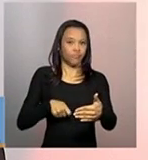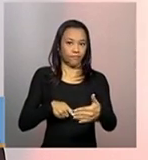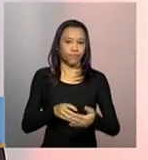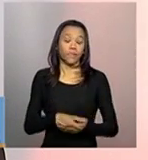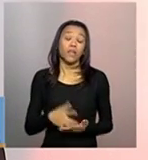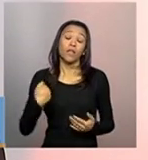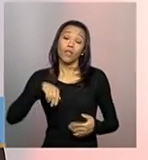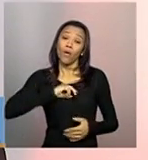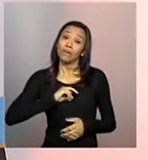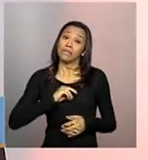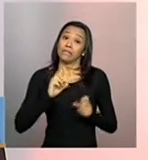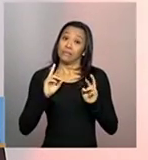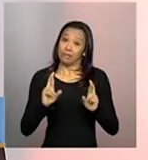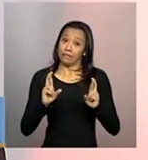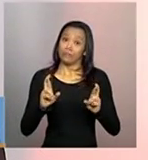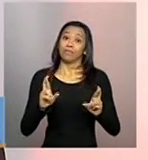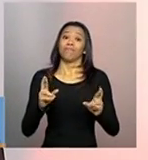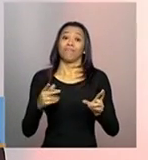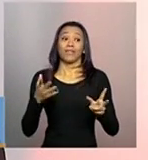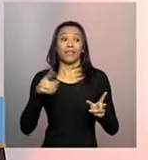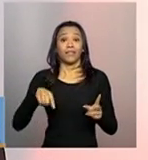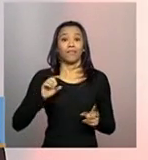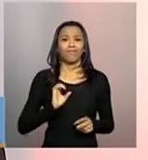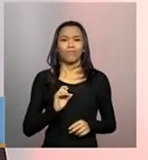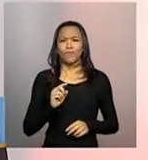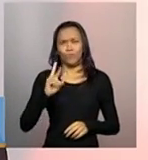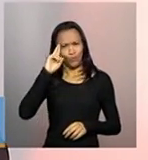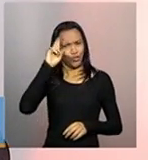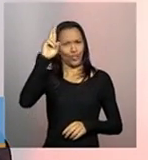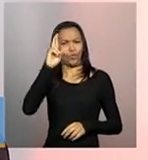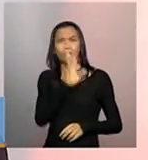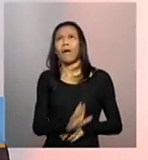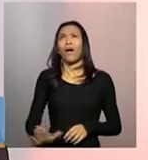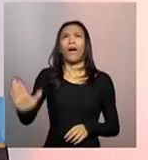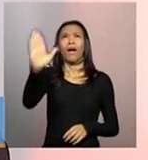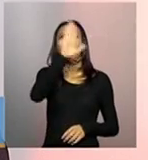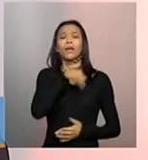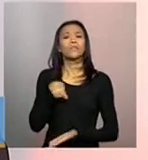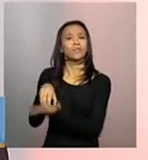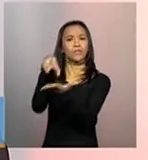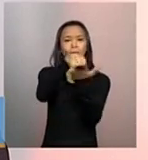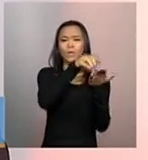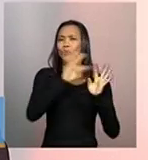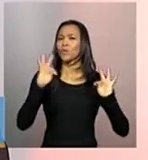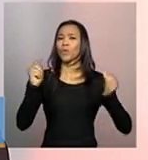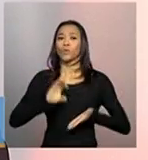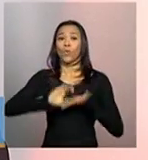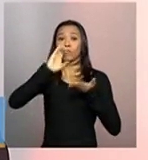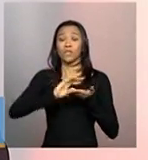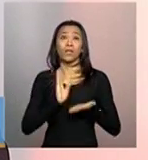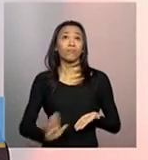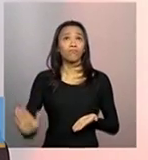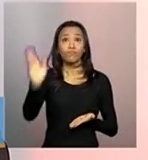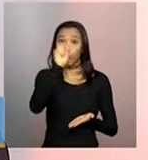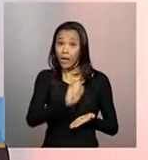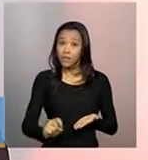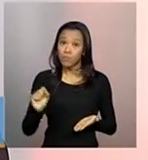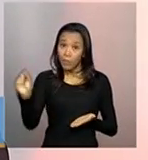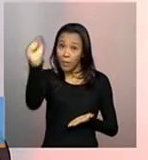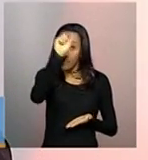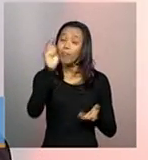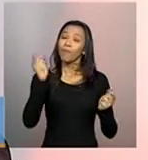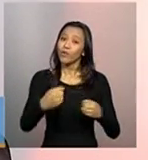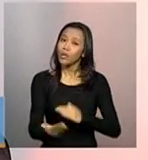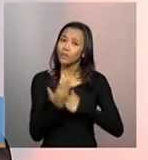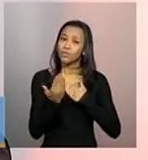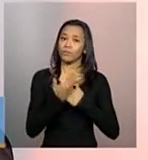espera agora mobilizar bastante os gestores, as entidades, os conselhos, todos que puderem colaborar conosco nesse processo, porque a gente sabe